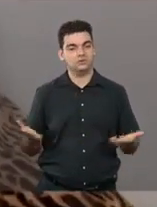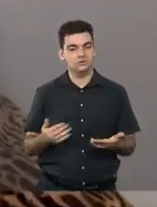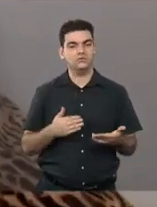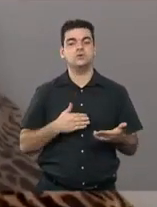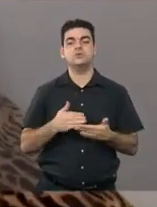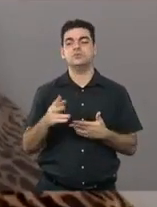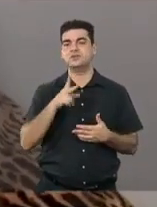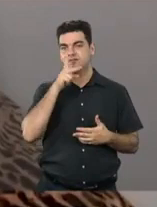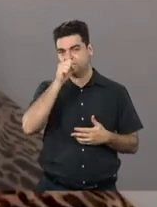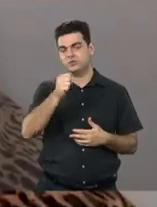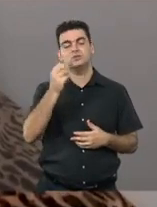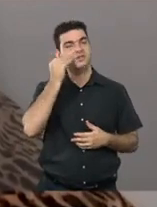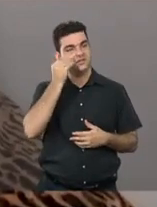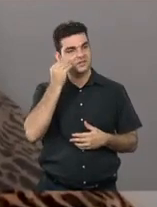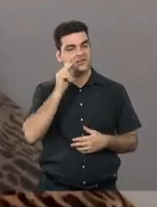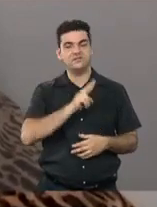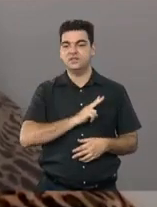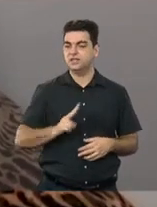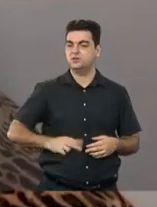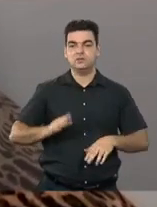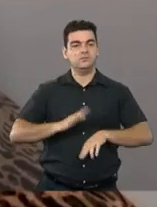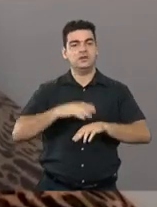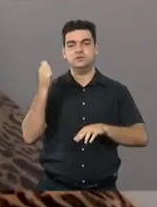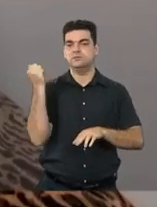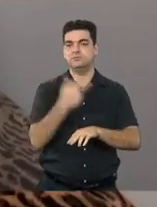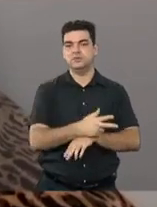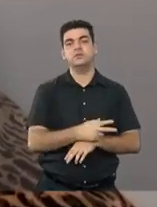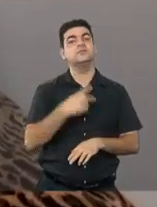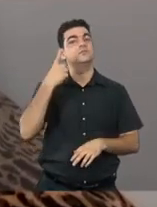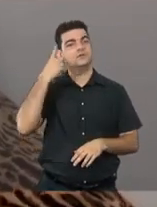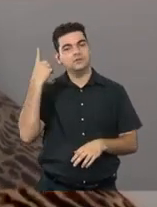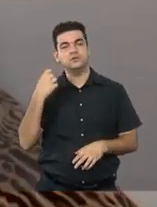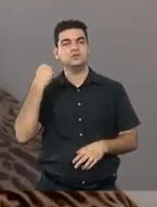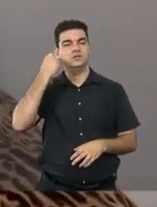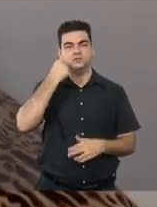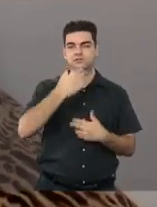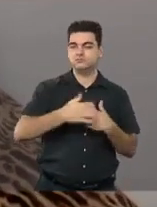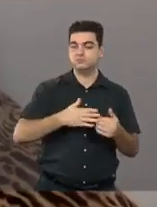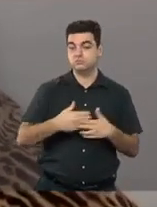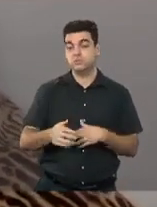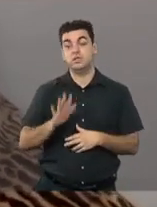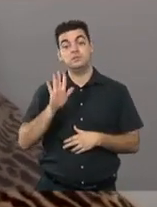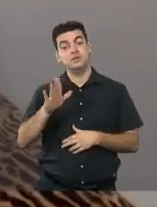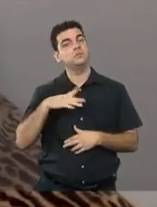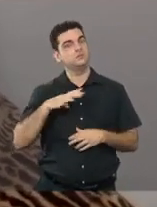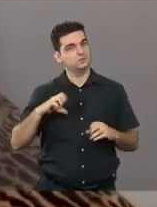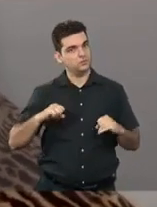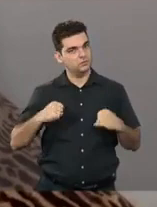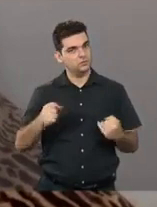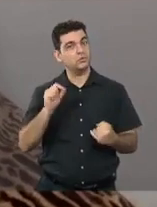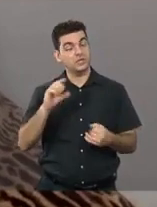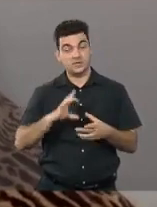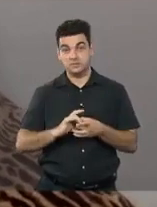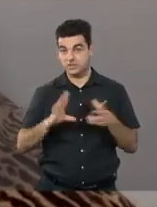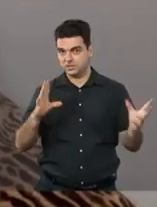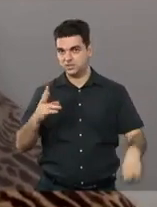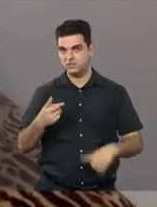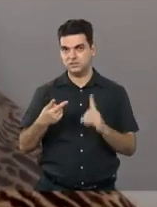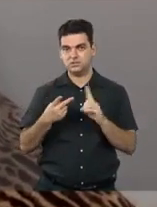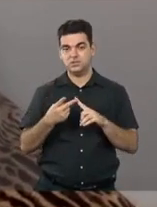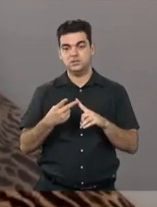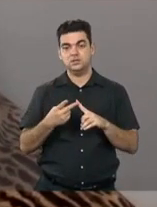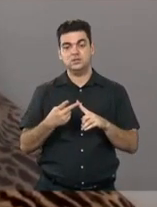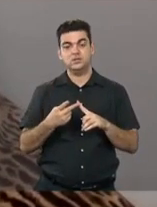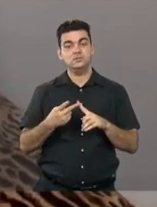muito forte para pôr mais mulheres, para deputadas e para senadoras, só que elas têm que ter um compromisso com a liberdade, com